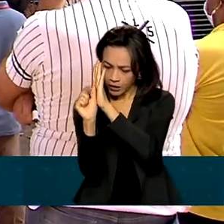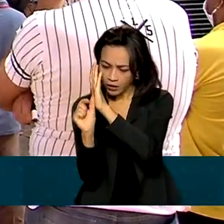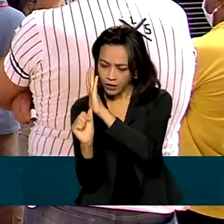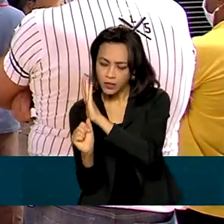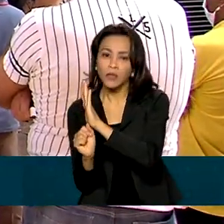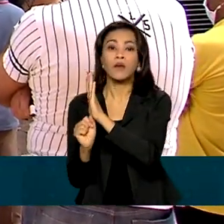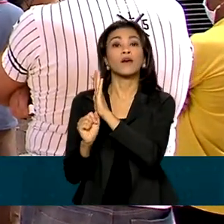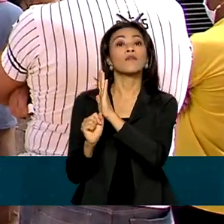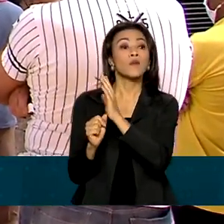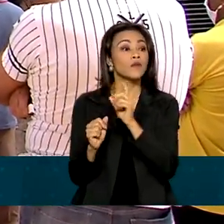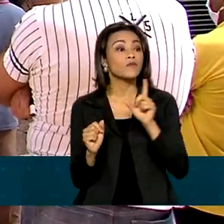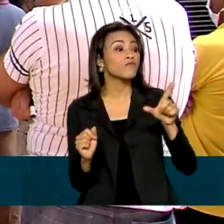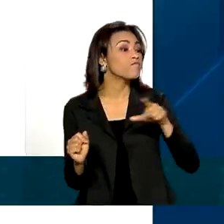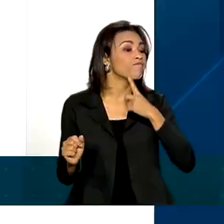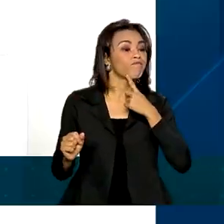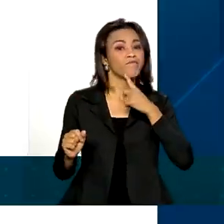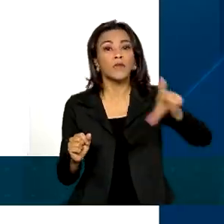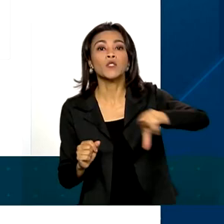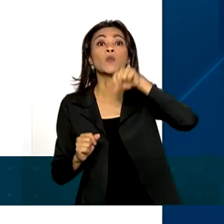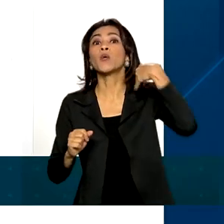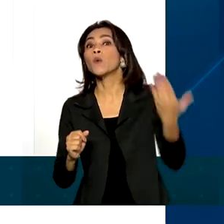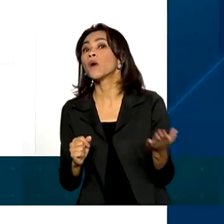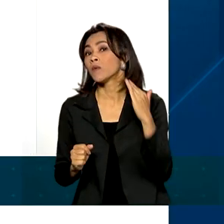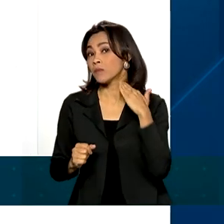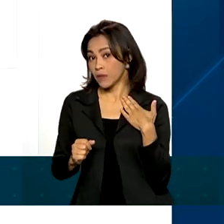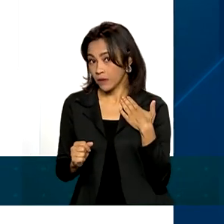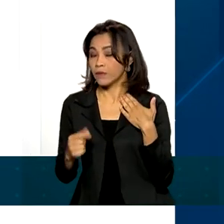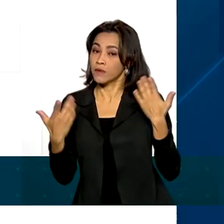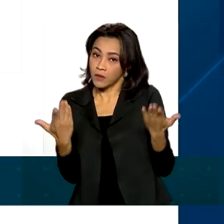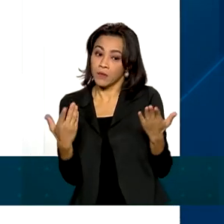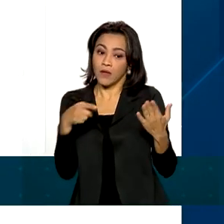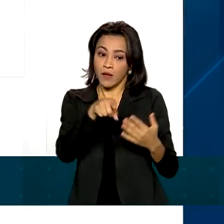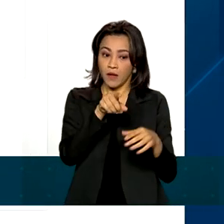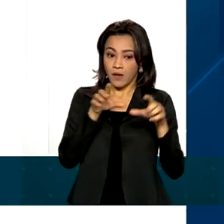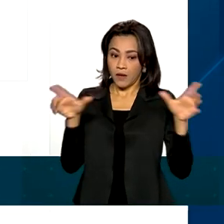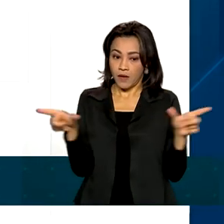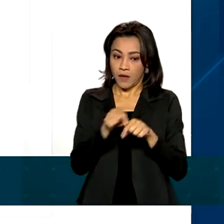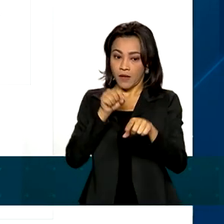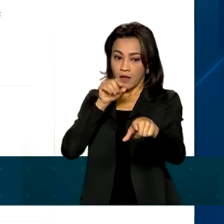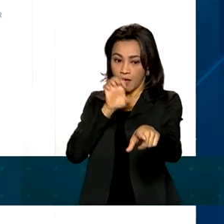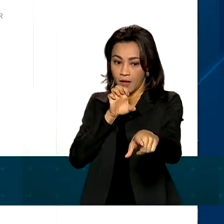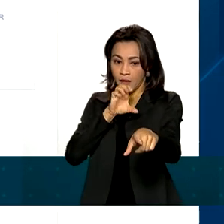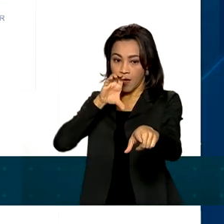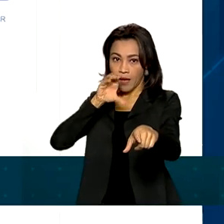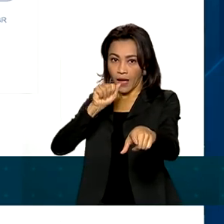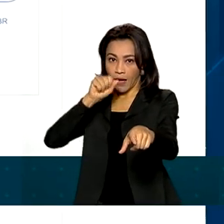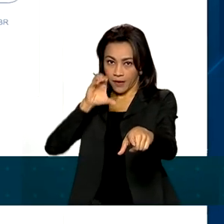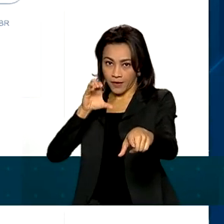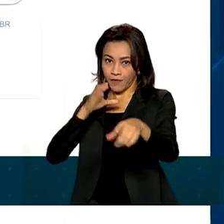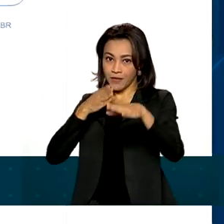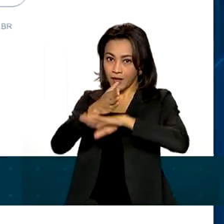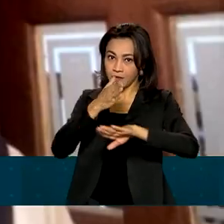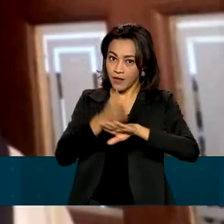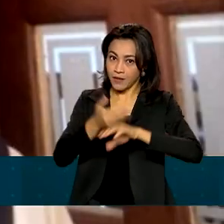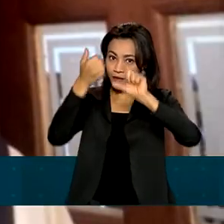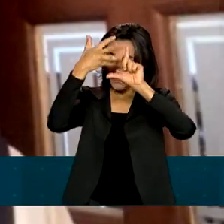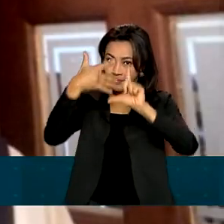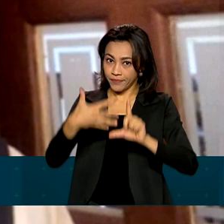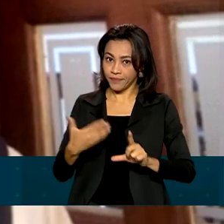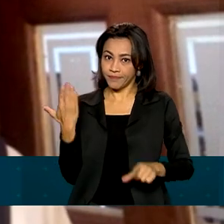financeira de sua preferência. Para isso, basta acessar o ECAC, disponível no site da Receita Federal.